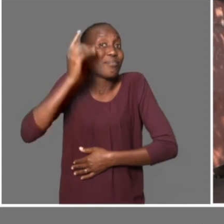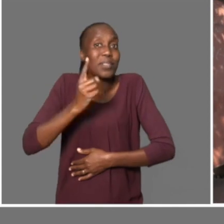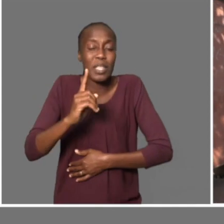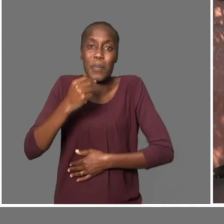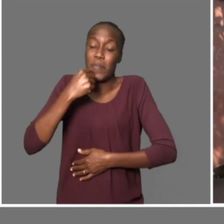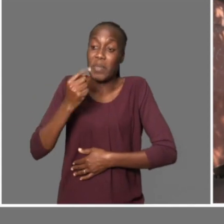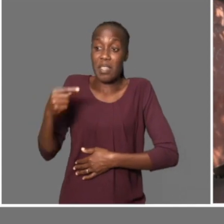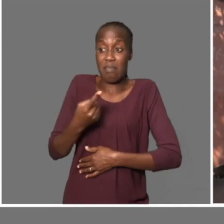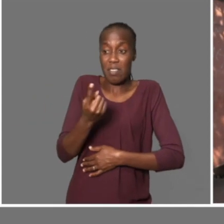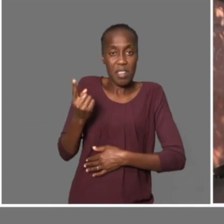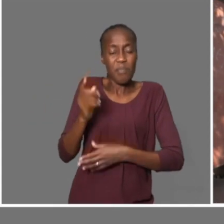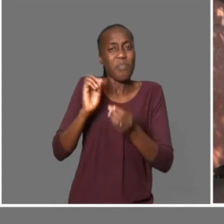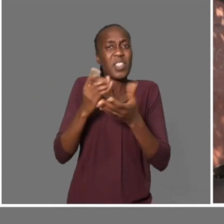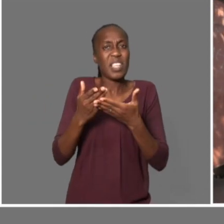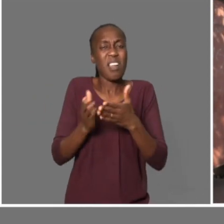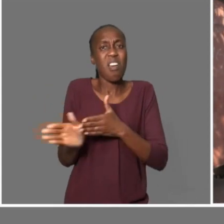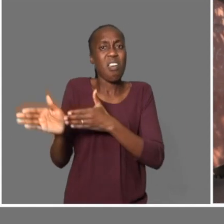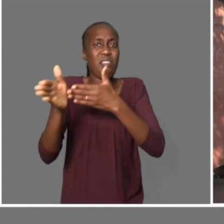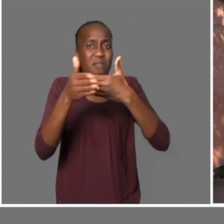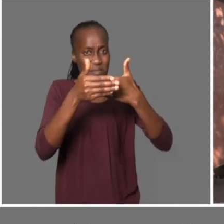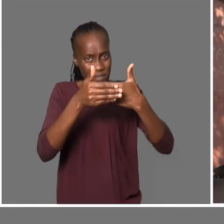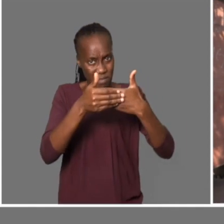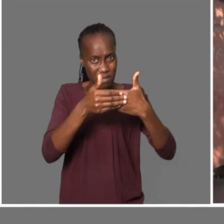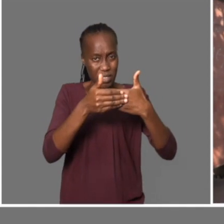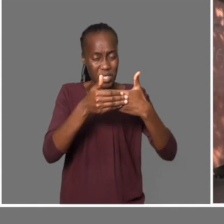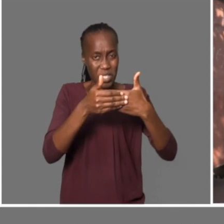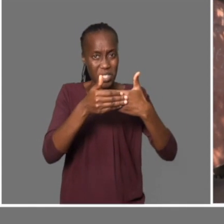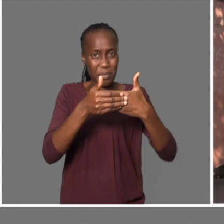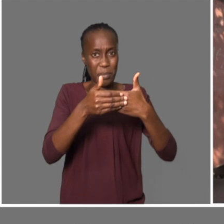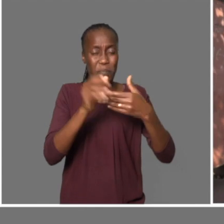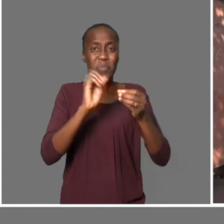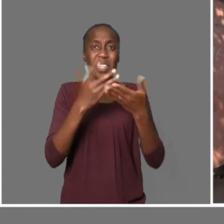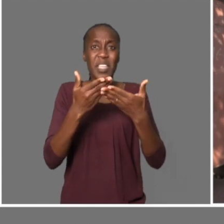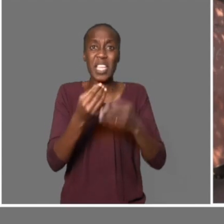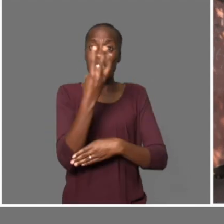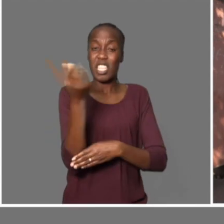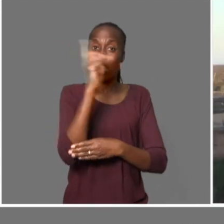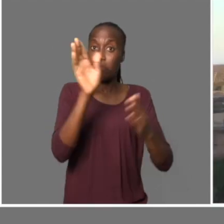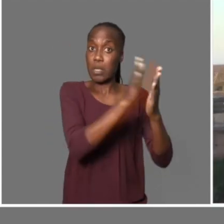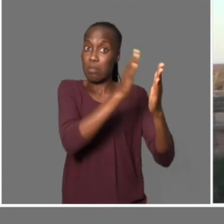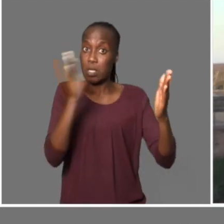Não sabemos a que se deve. Têm cumprido os três meses de feixe, mas não resultam.